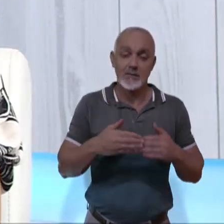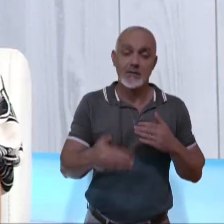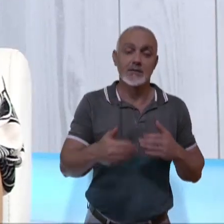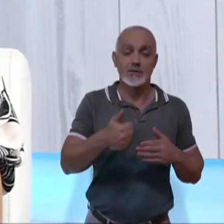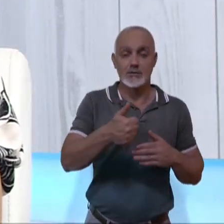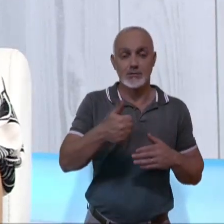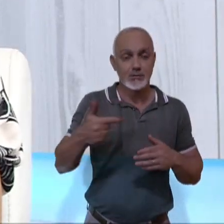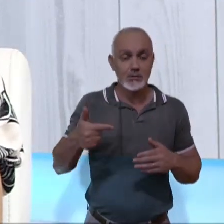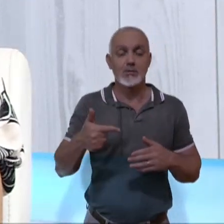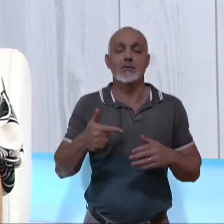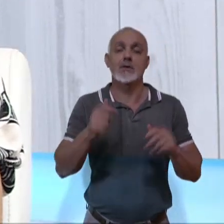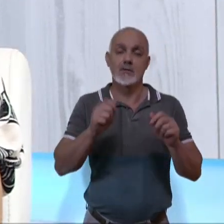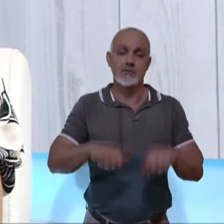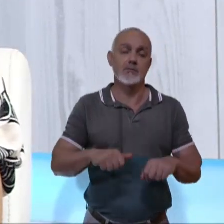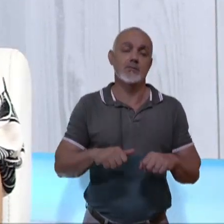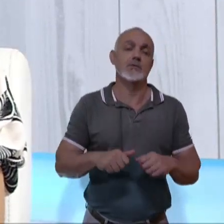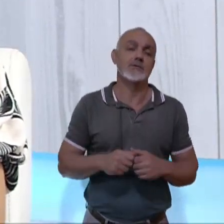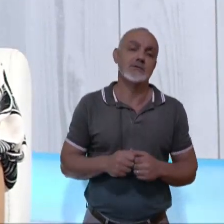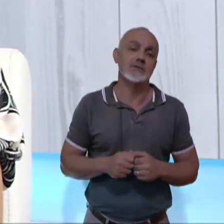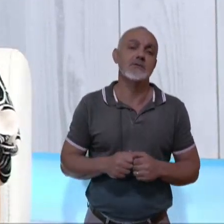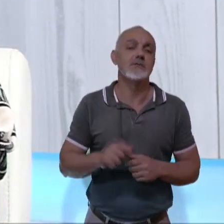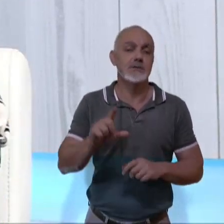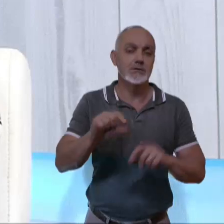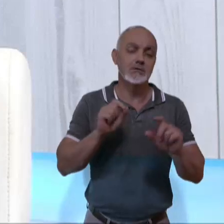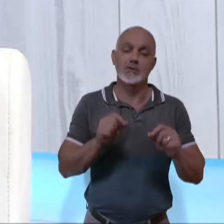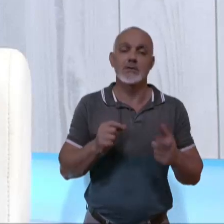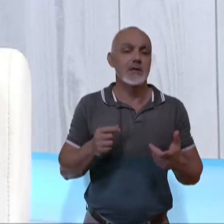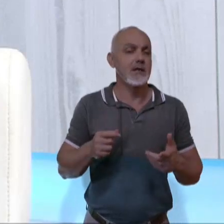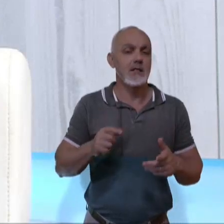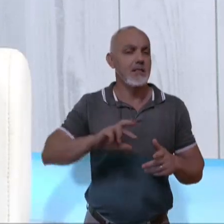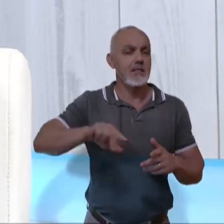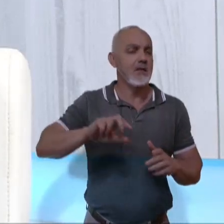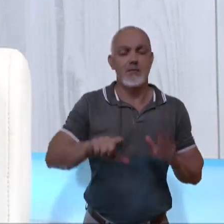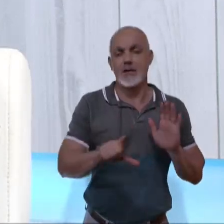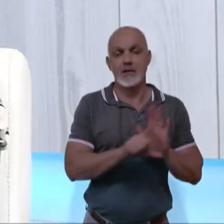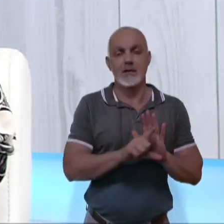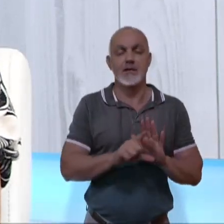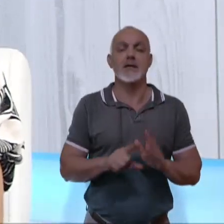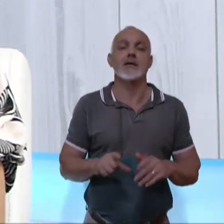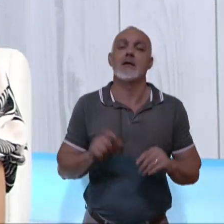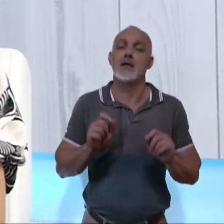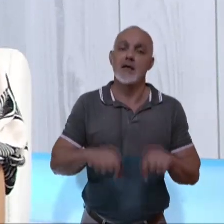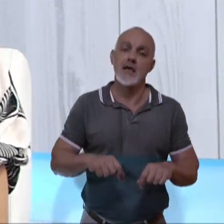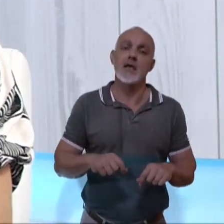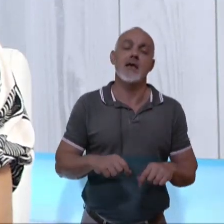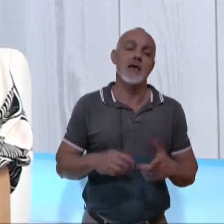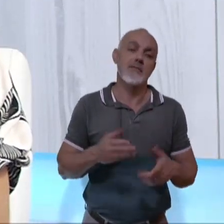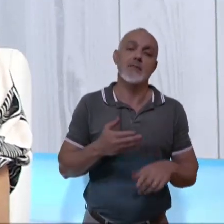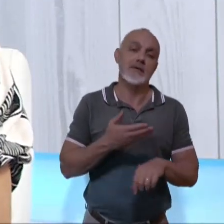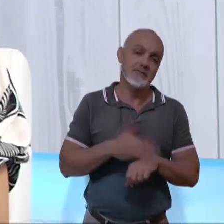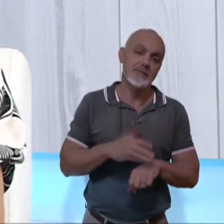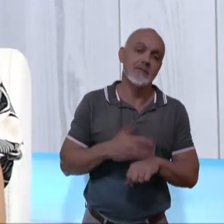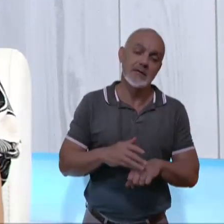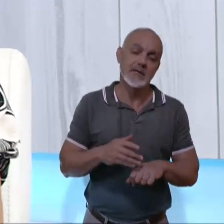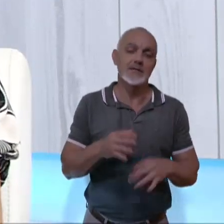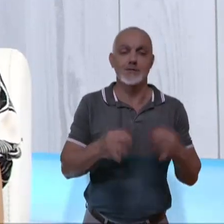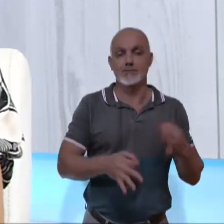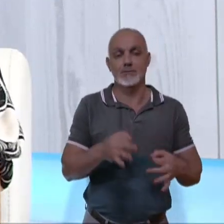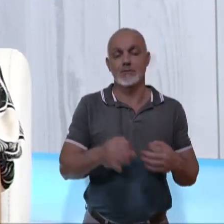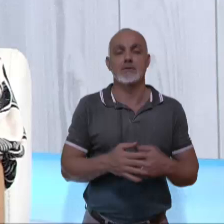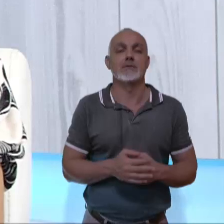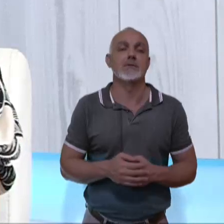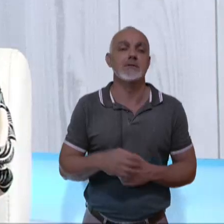12 anos, ele já pode escolher. Isso não é uma lei. Ah, tá. Isso é uma praxe jurisprudencial.